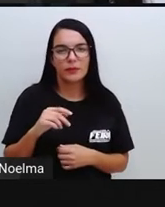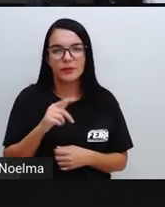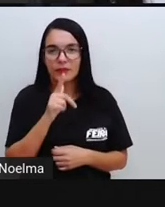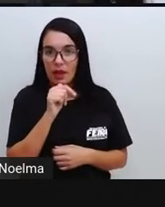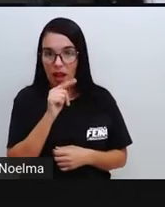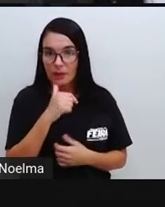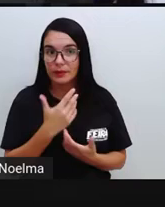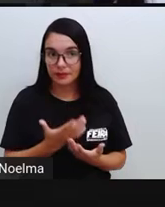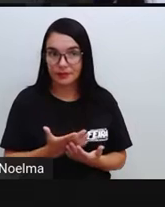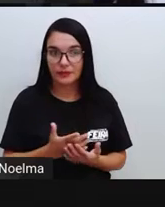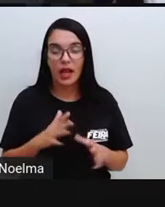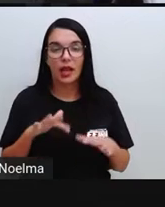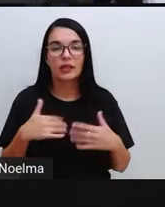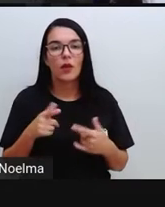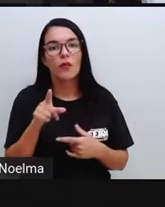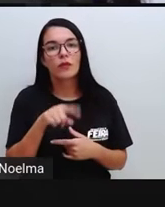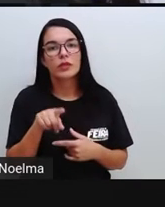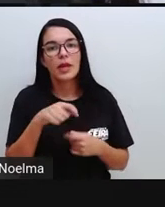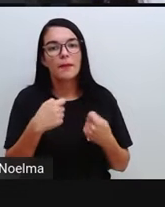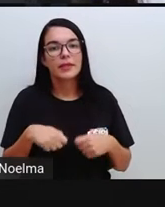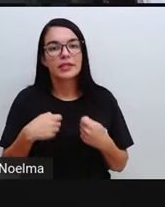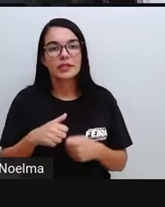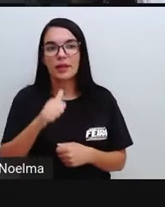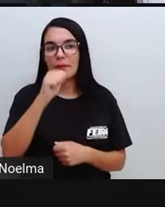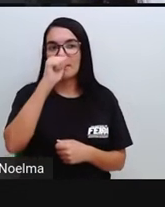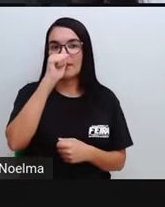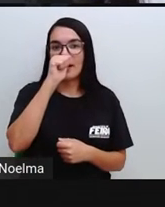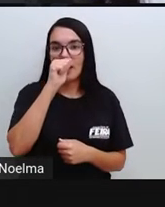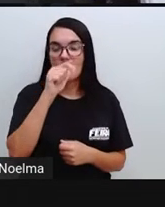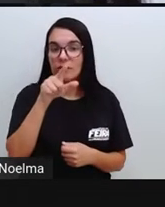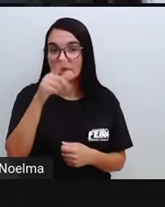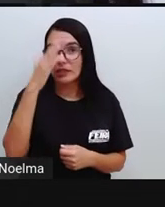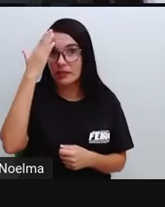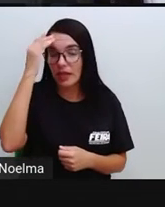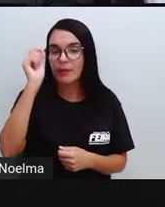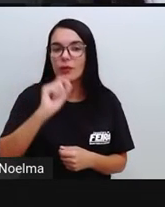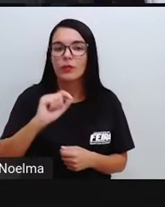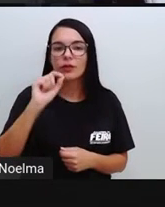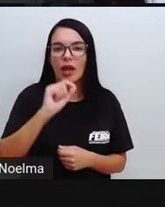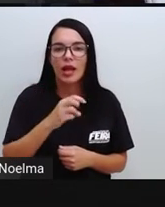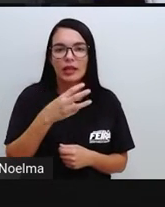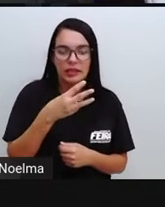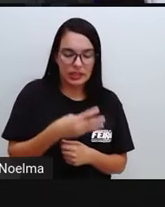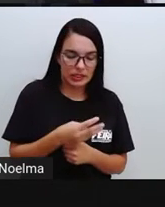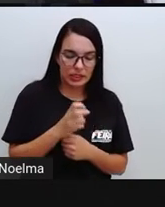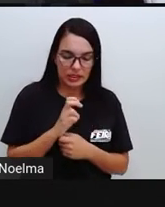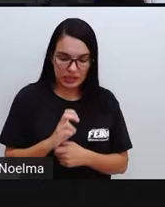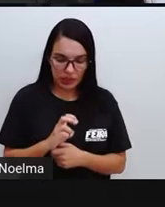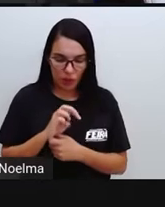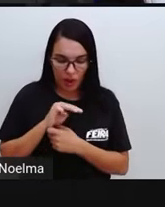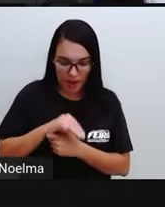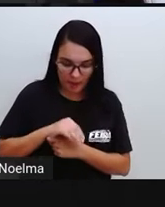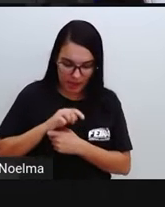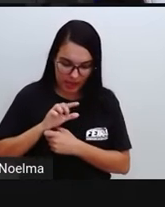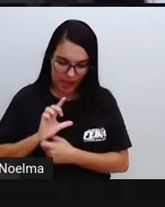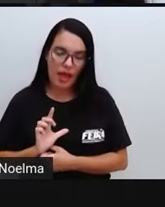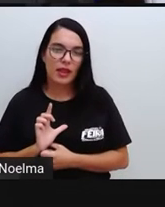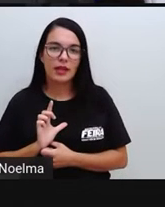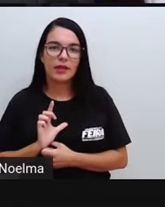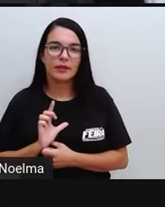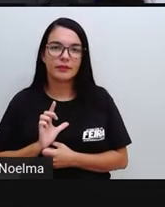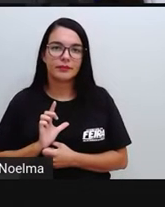você saber A quantidade de água Que você precisa ingerir por dia Vocês vão pegar aí 35 ml de água, certo?